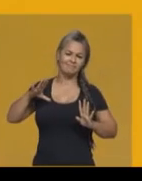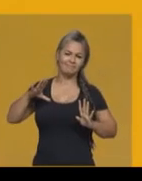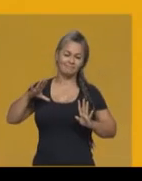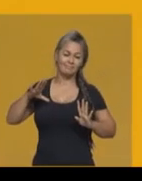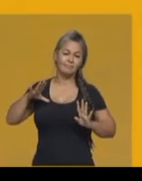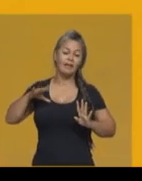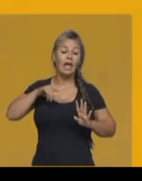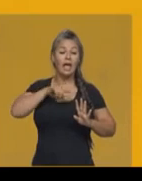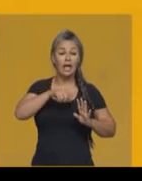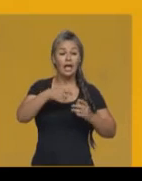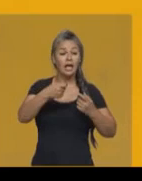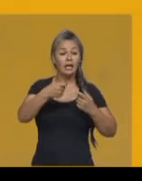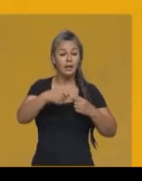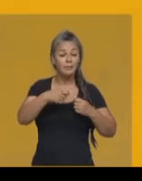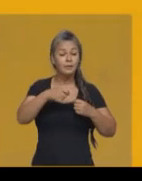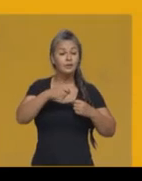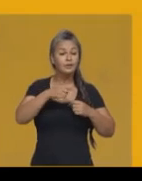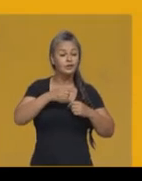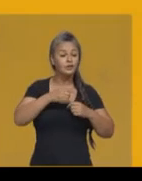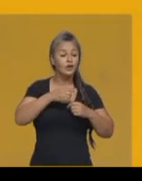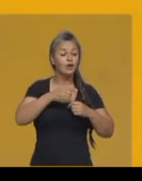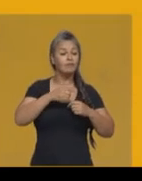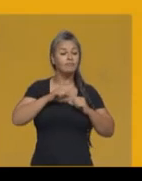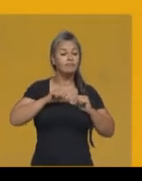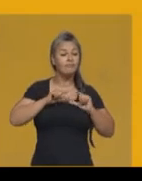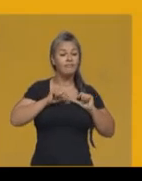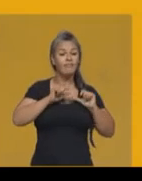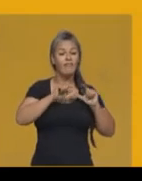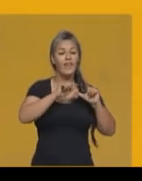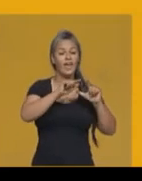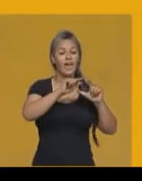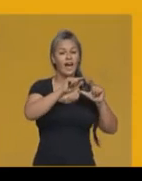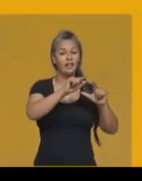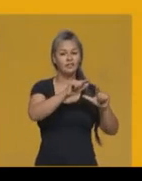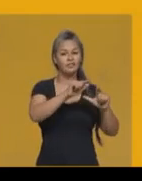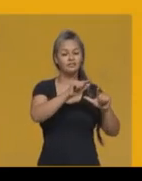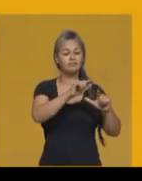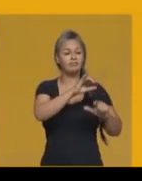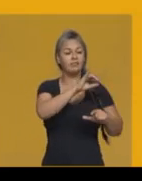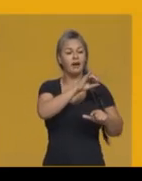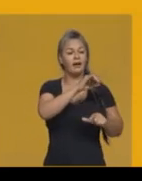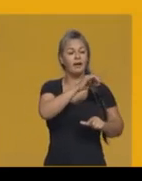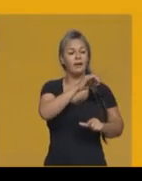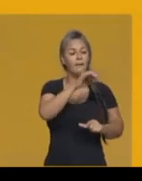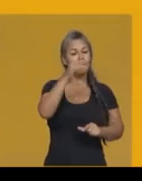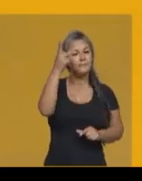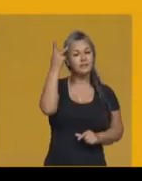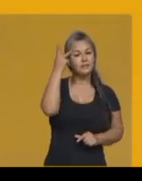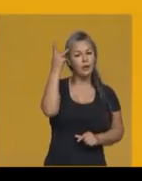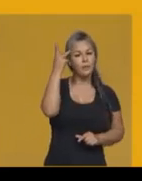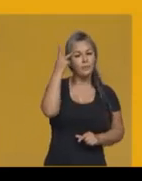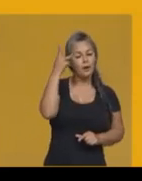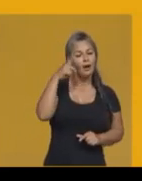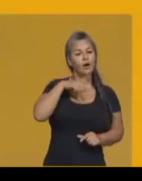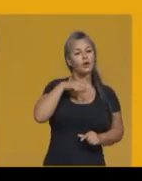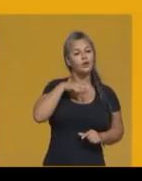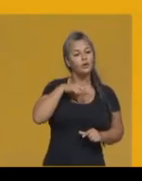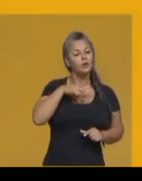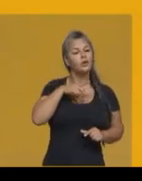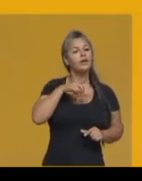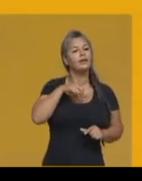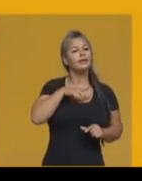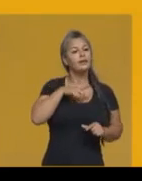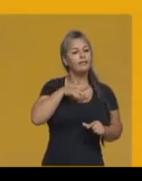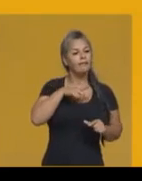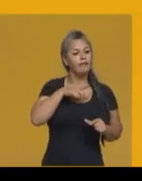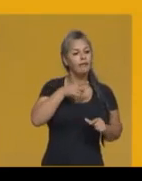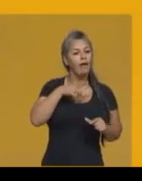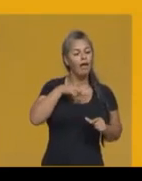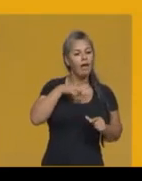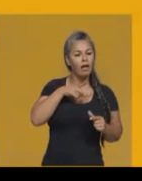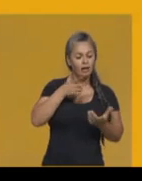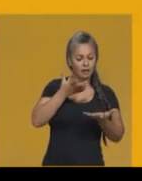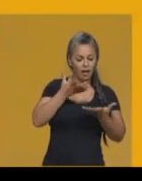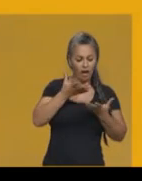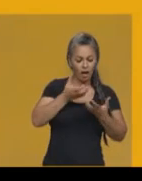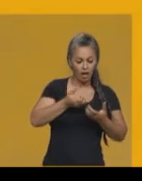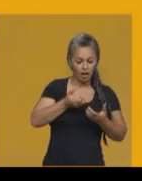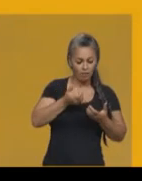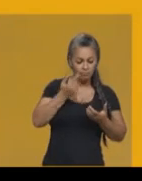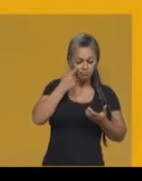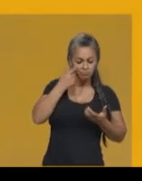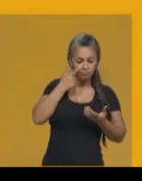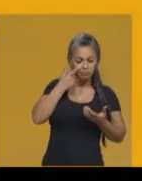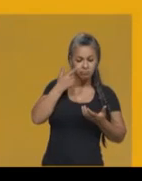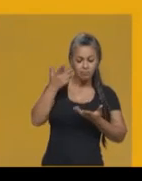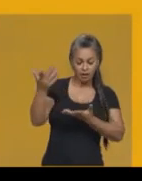para conseguir apoio político Dom Pedro recebeu decretos das cortes de Lisboa que anulavam suas